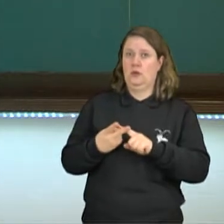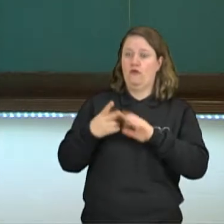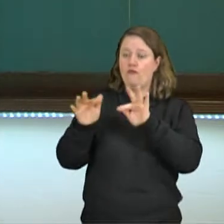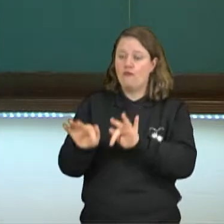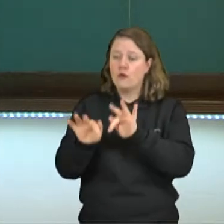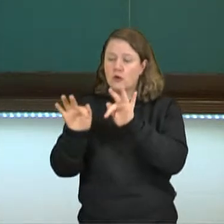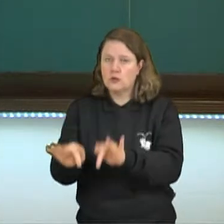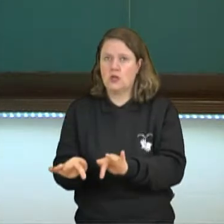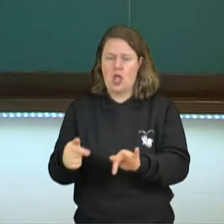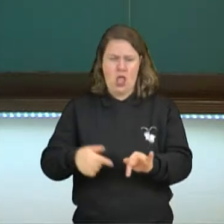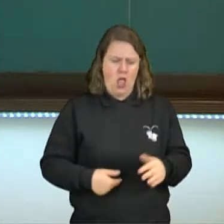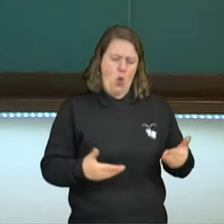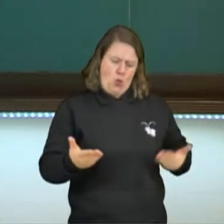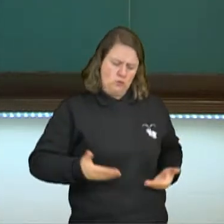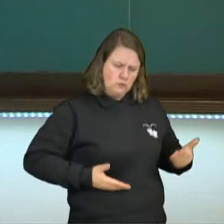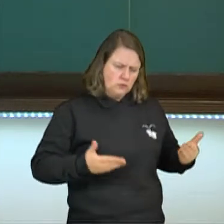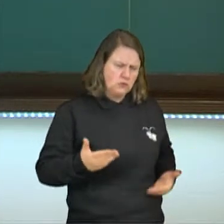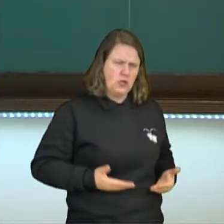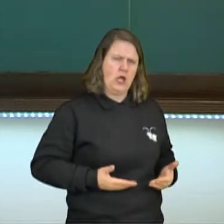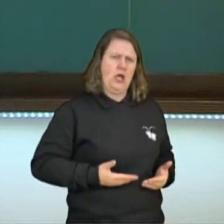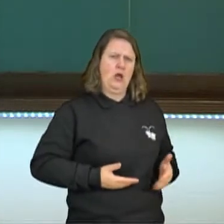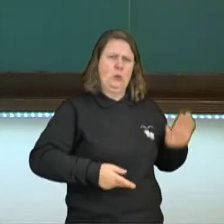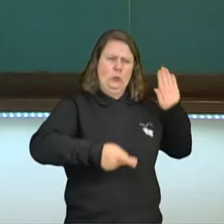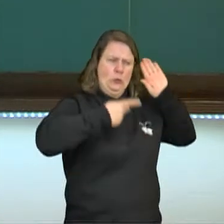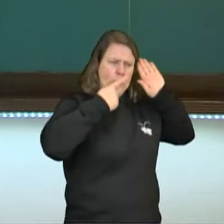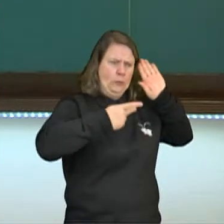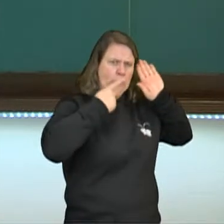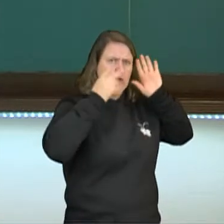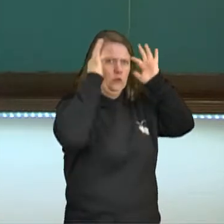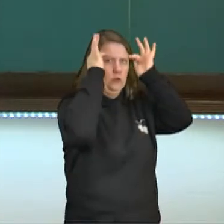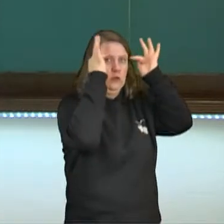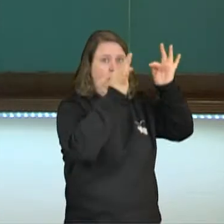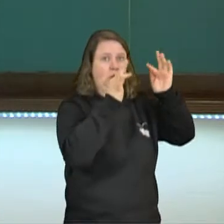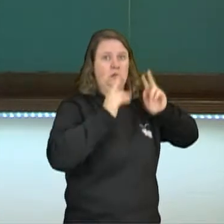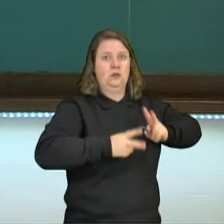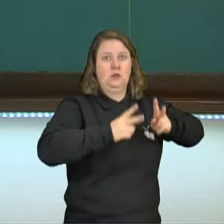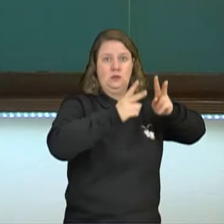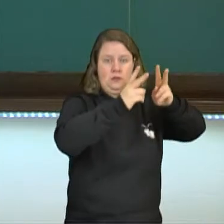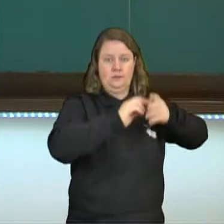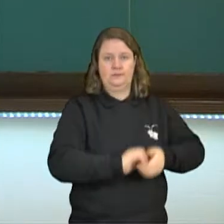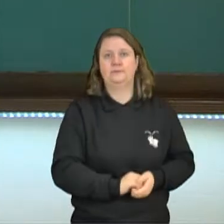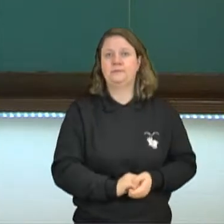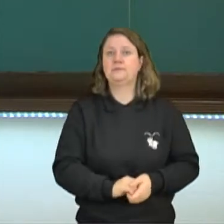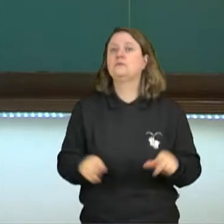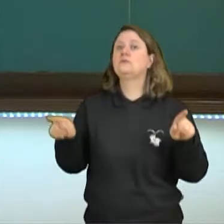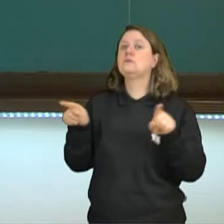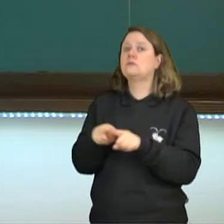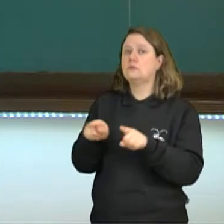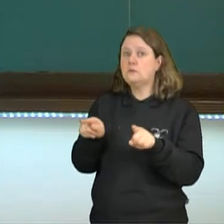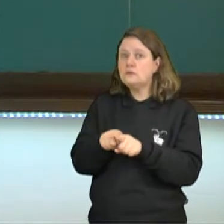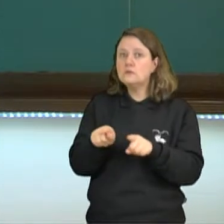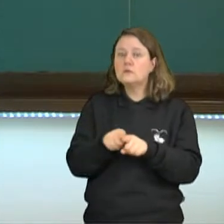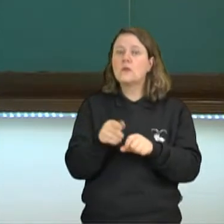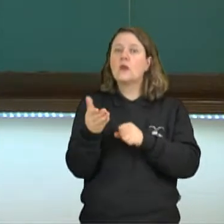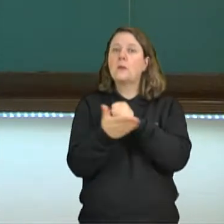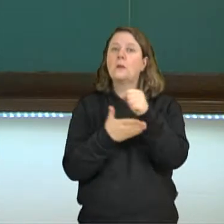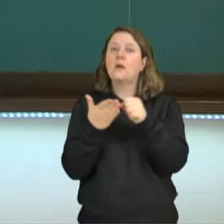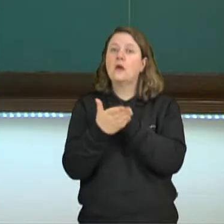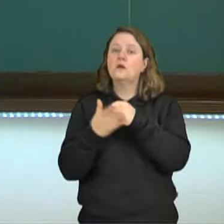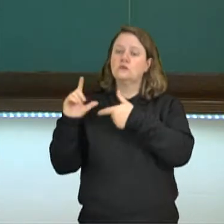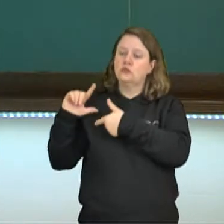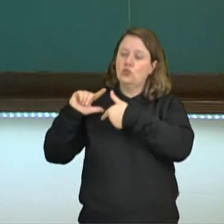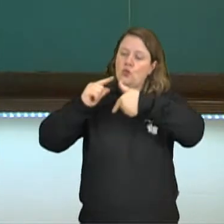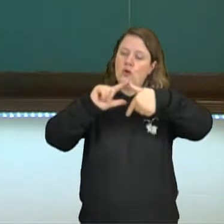jurava fidelidade ao seu senhor feudal. E o direito consuetudinário, baseado nas tradições